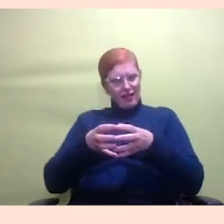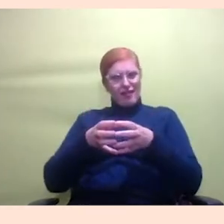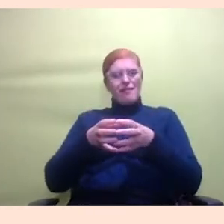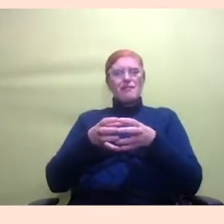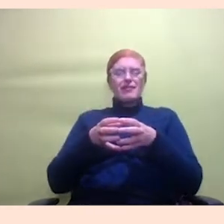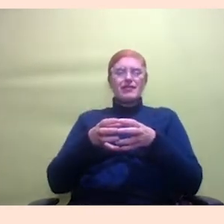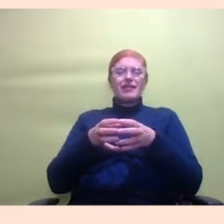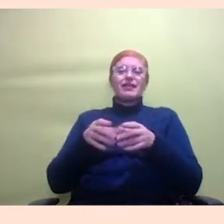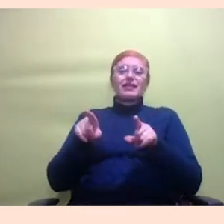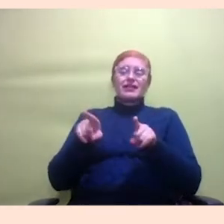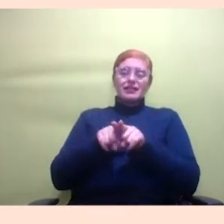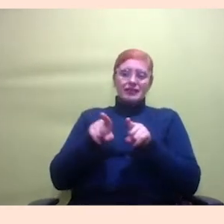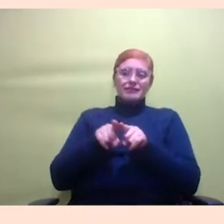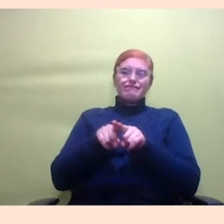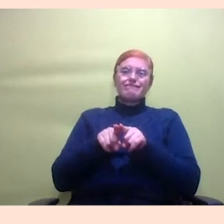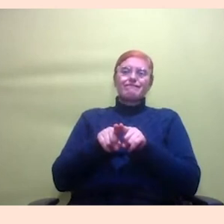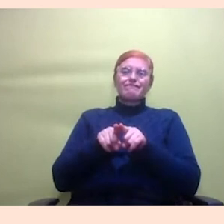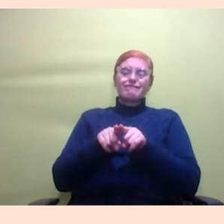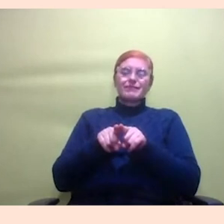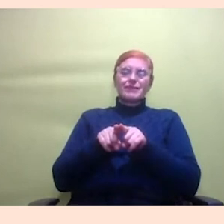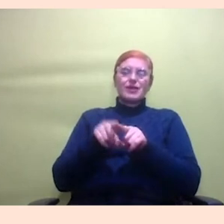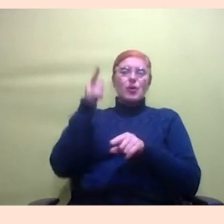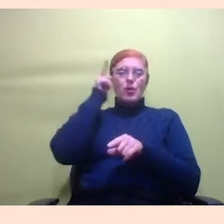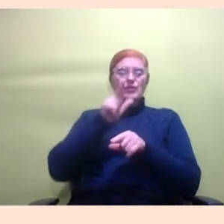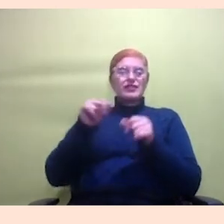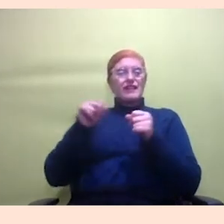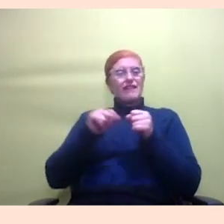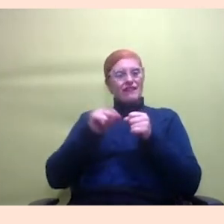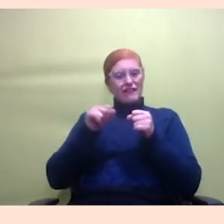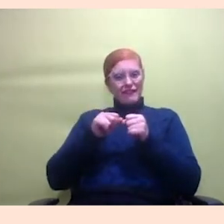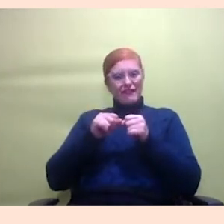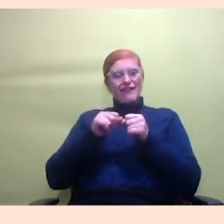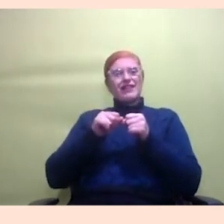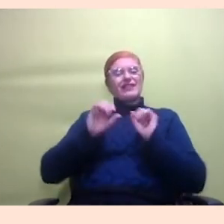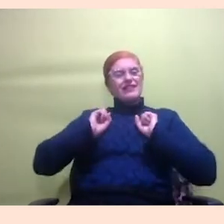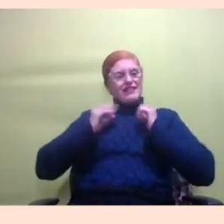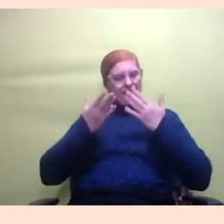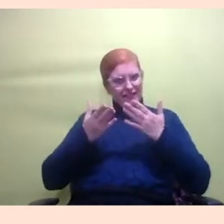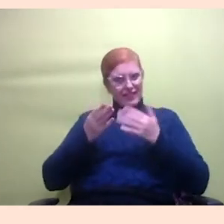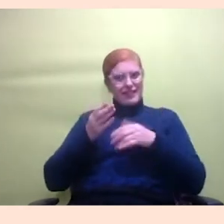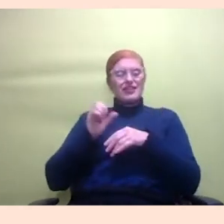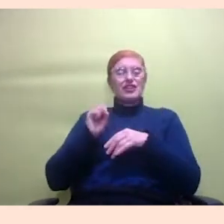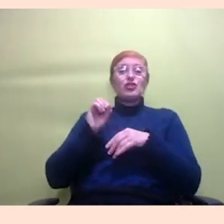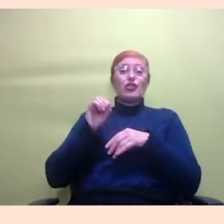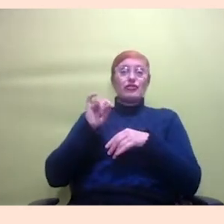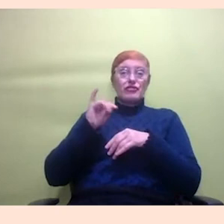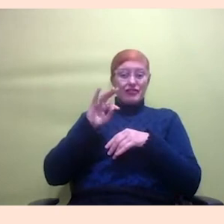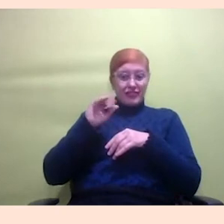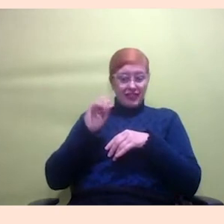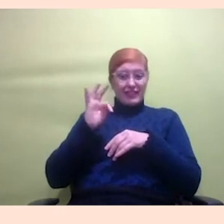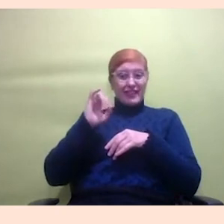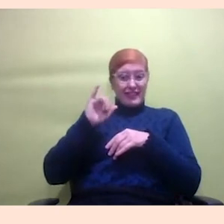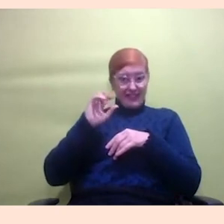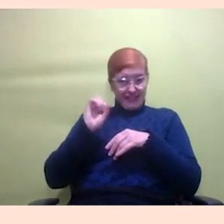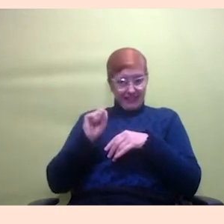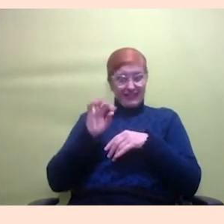peso para que essa série de webinários aconteça a Sofia Branco a Thais Ataíde a Fernanda Shirakawa e a